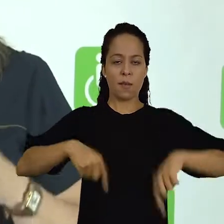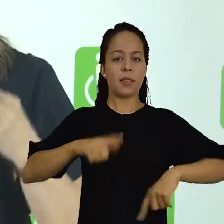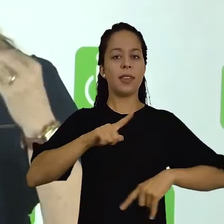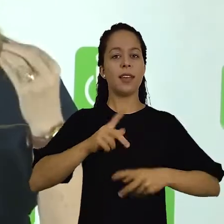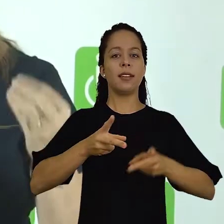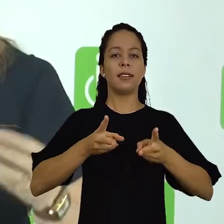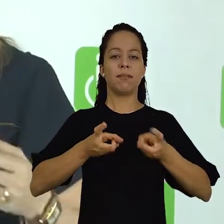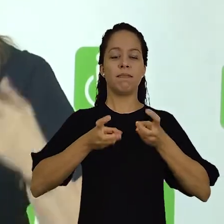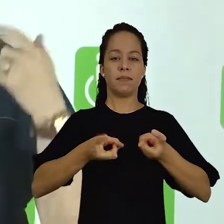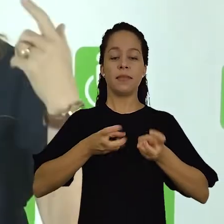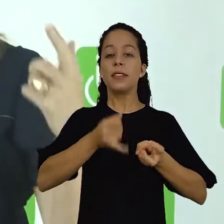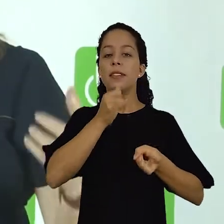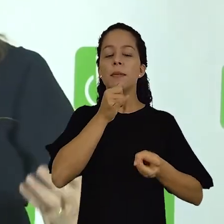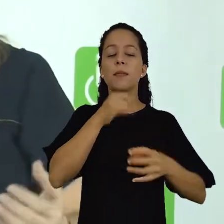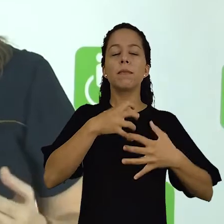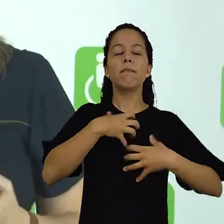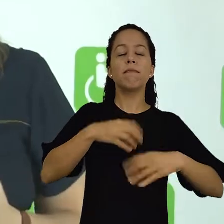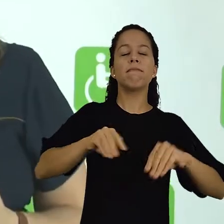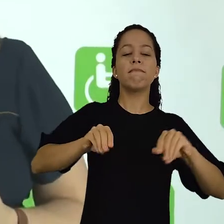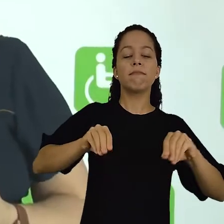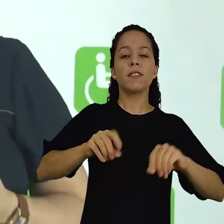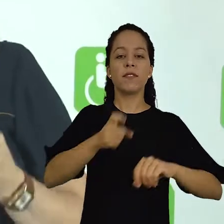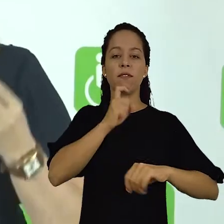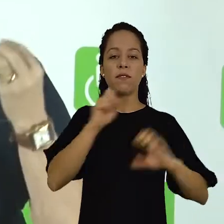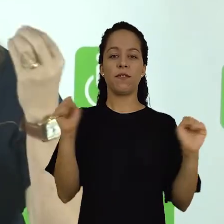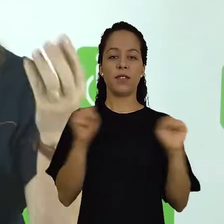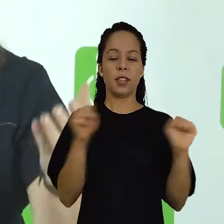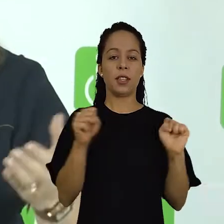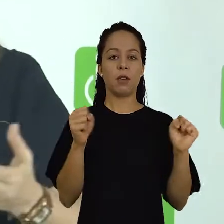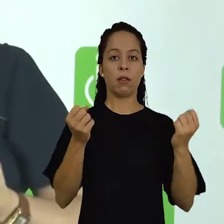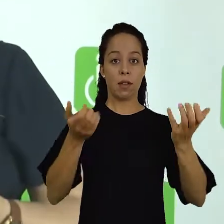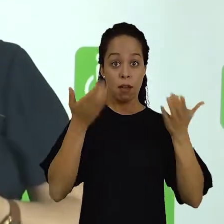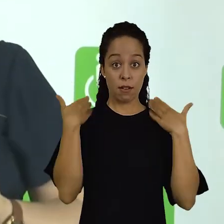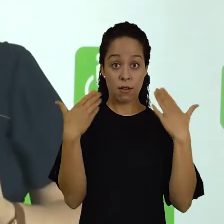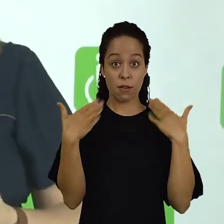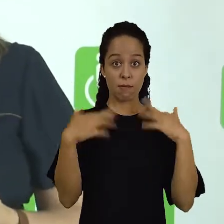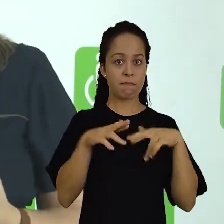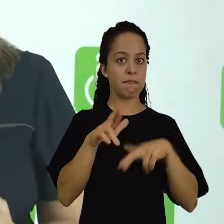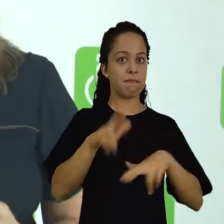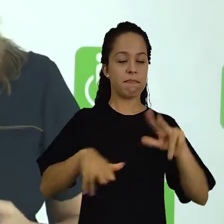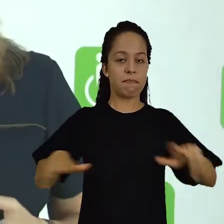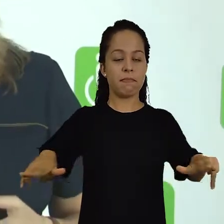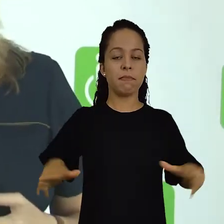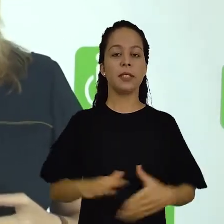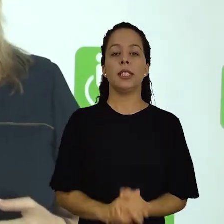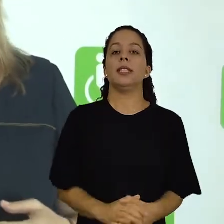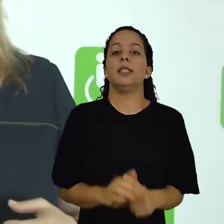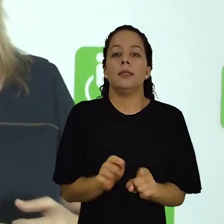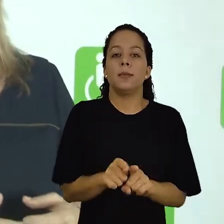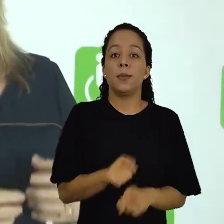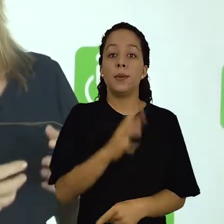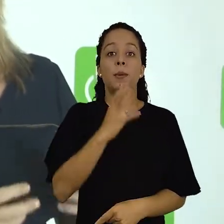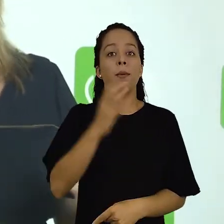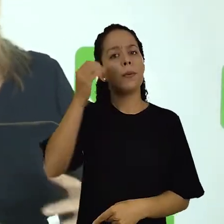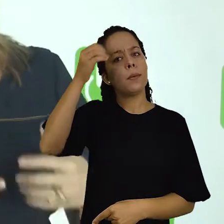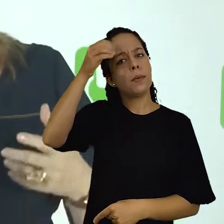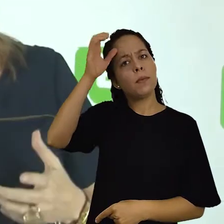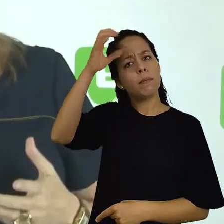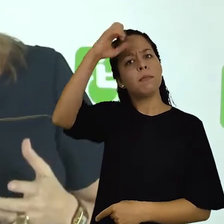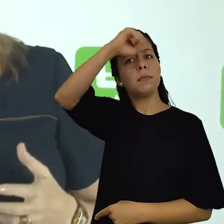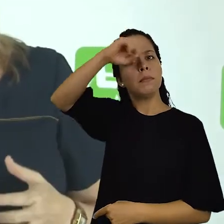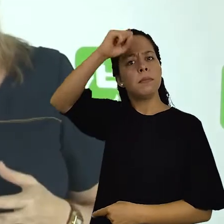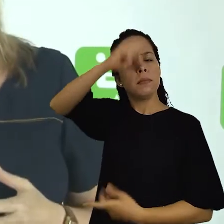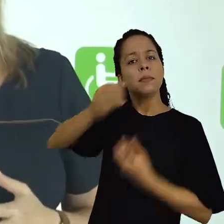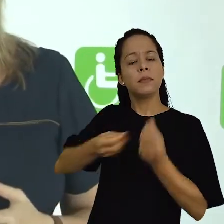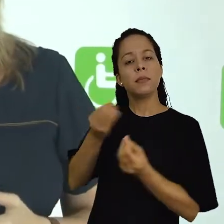sentidos, percepções relacionadas a texturas, a frio, a calor. Esse conhecimento também, ele pode ser